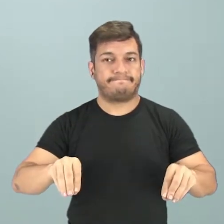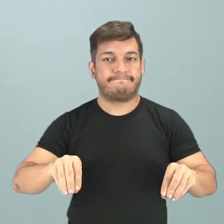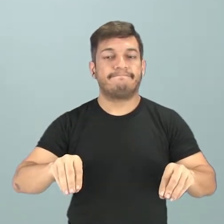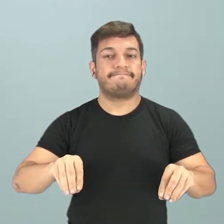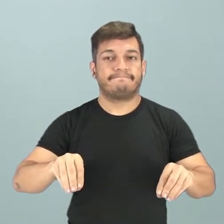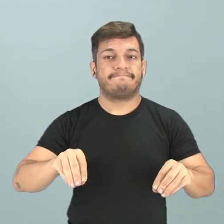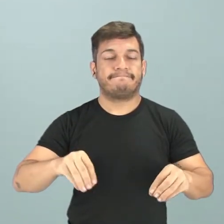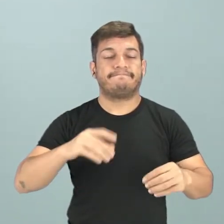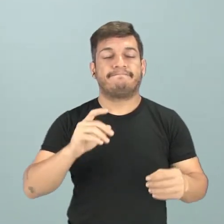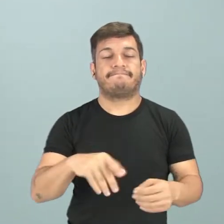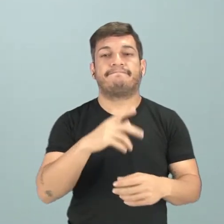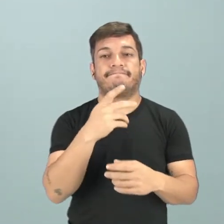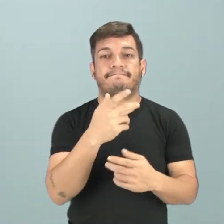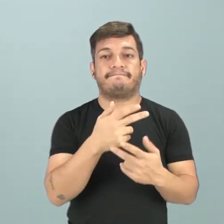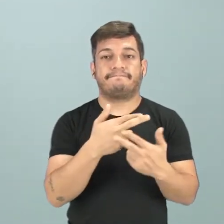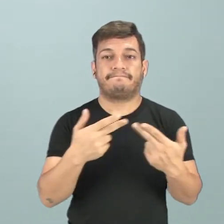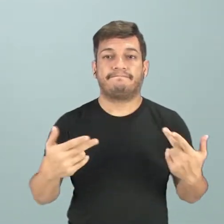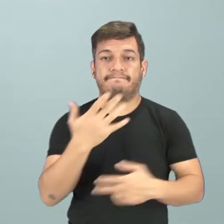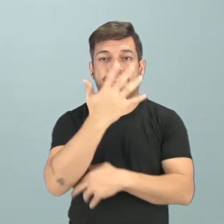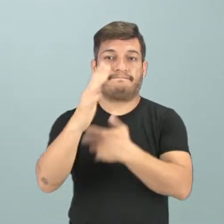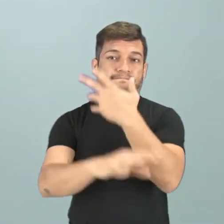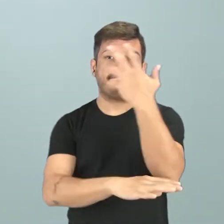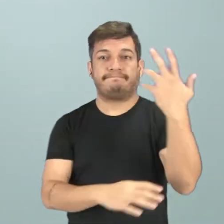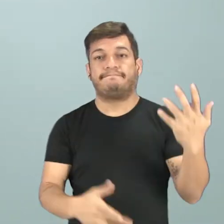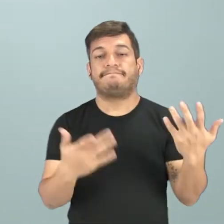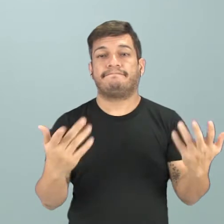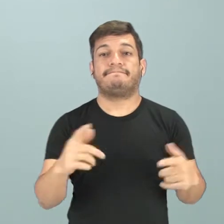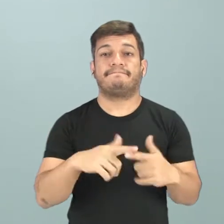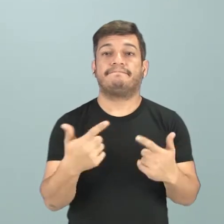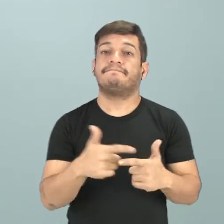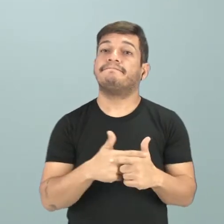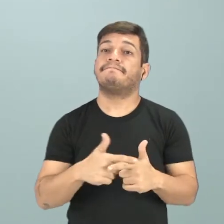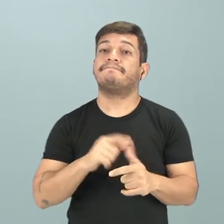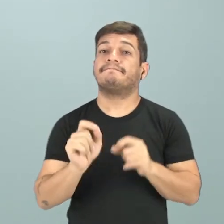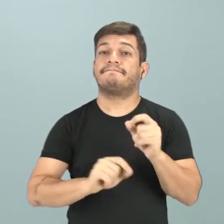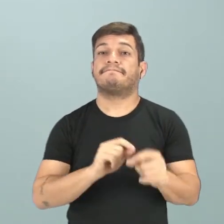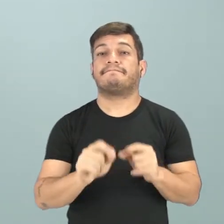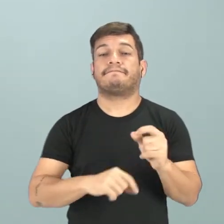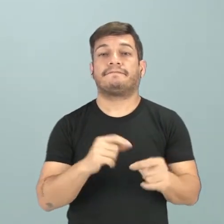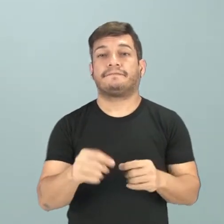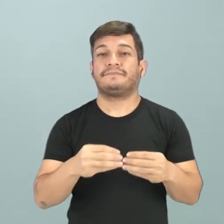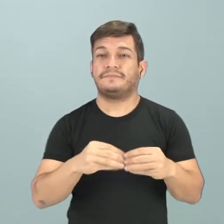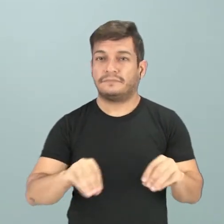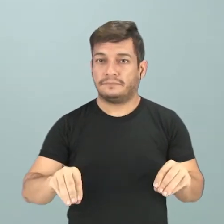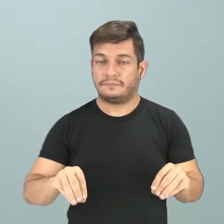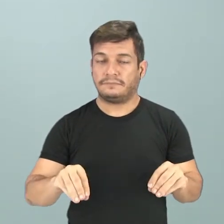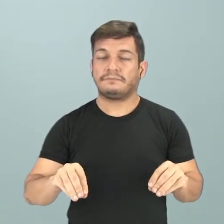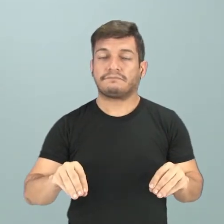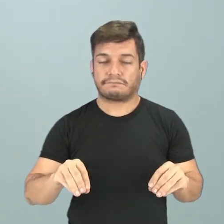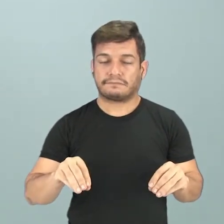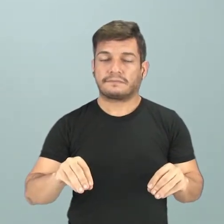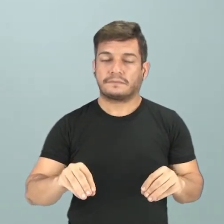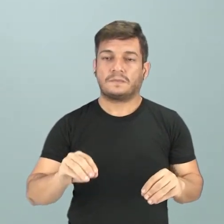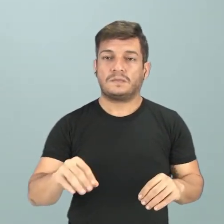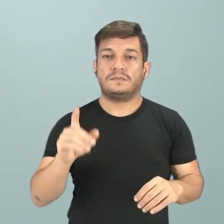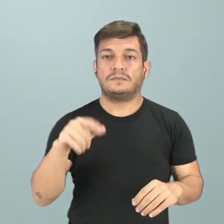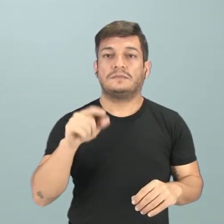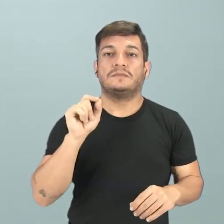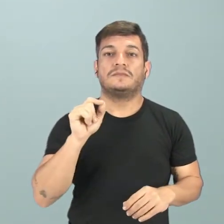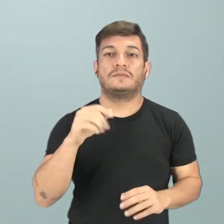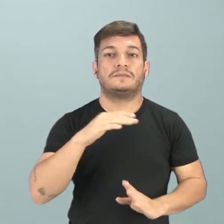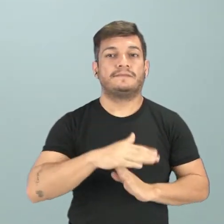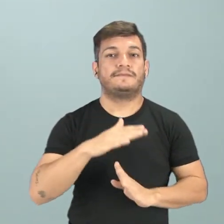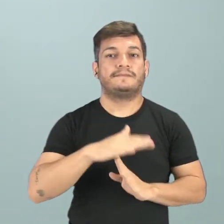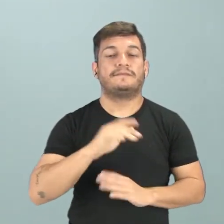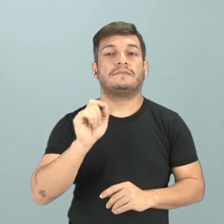recursos naturais. Só que o problema é que esses prejuízos causados, eles não ficam